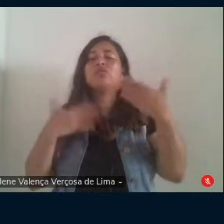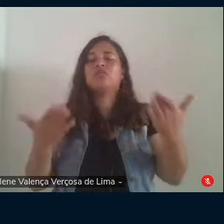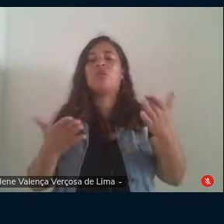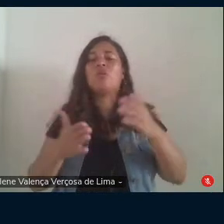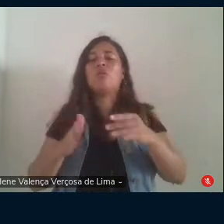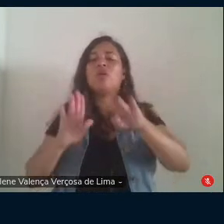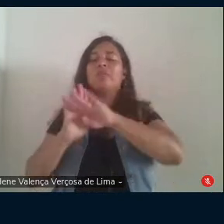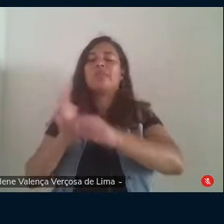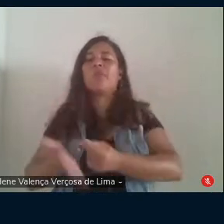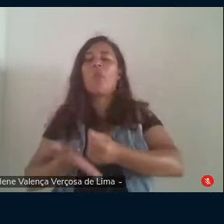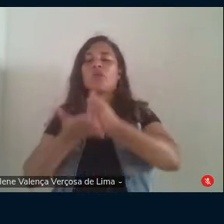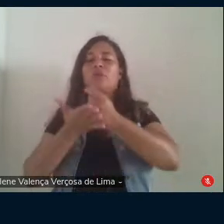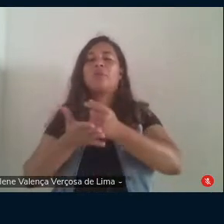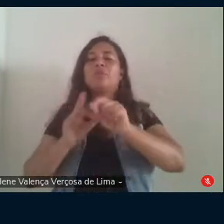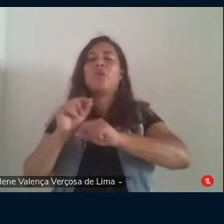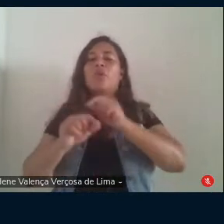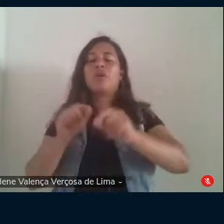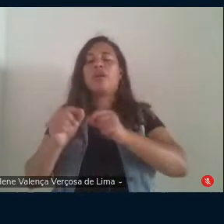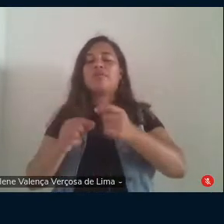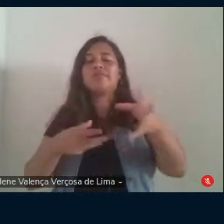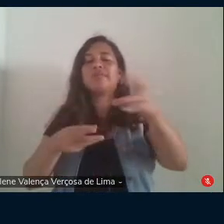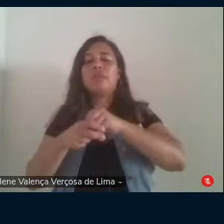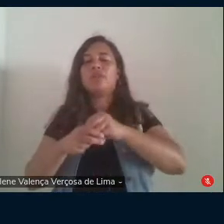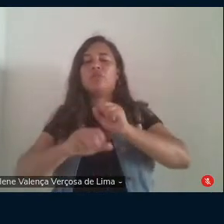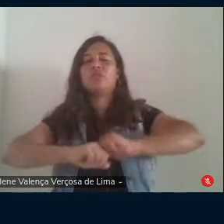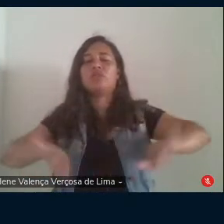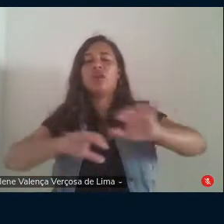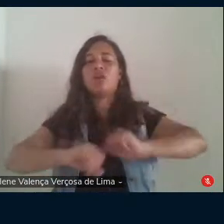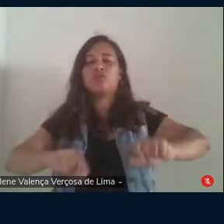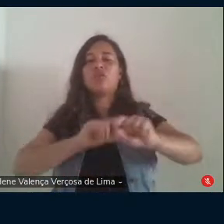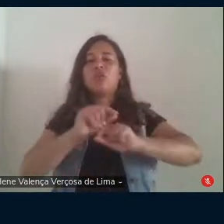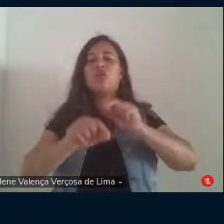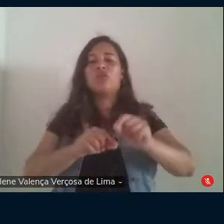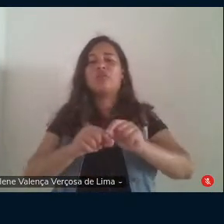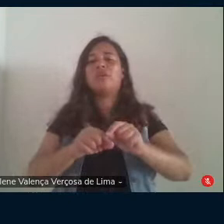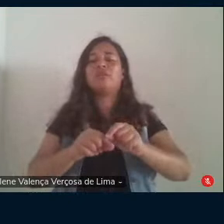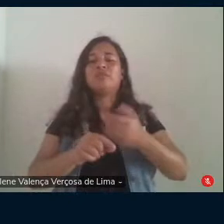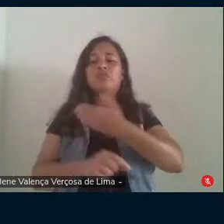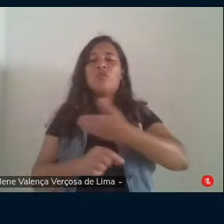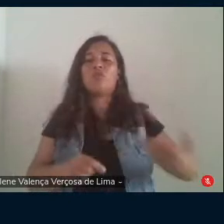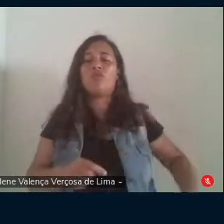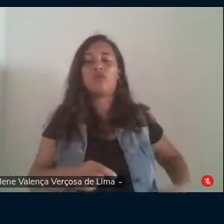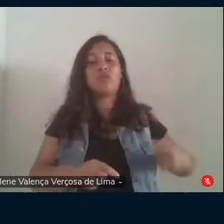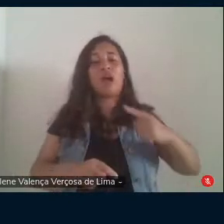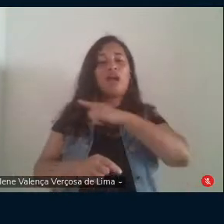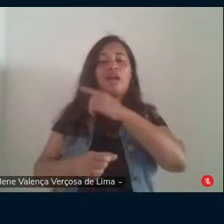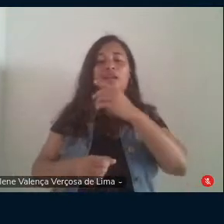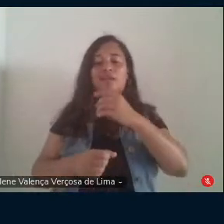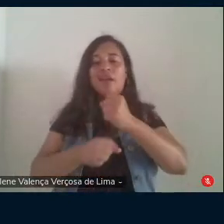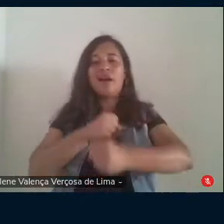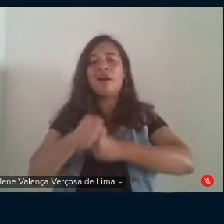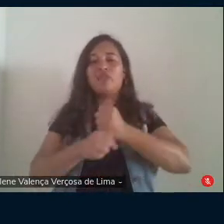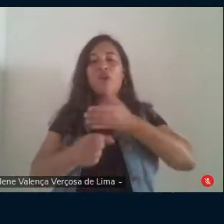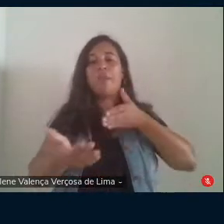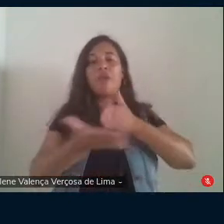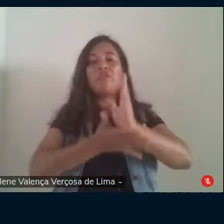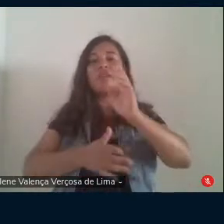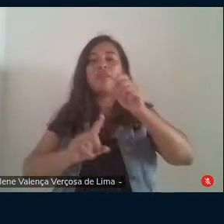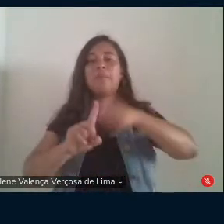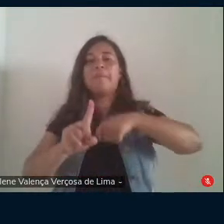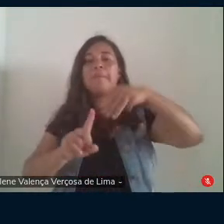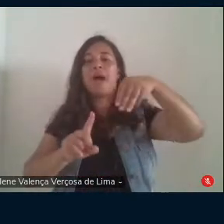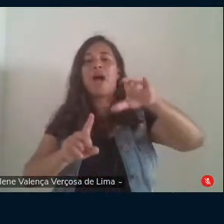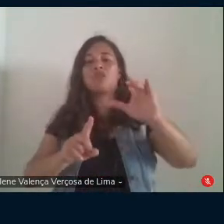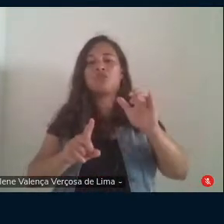orçamento para operacionalizar as despesas do governo naquele ano só foi aprovado em março. Sem orçamento